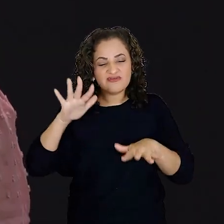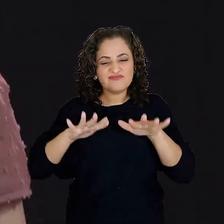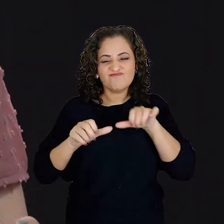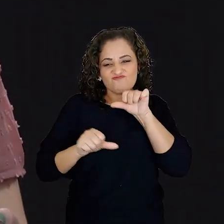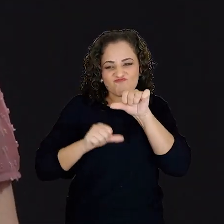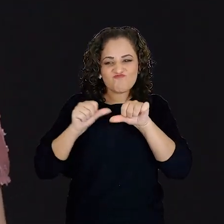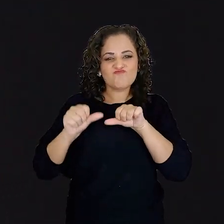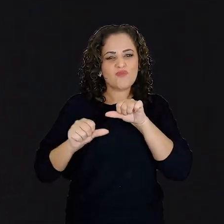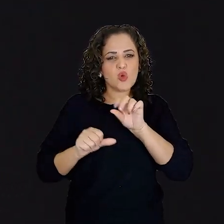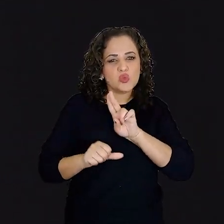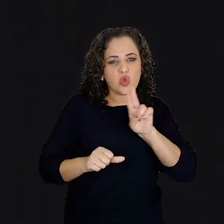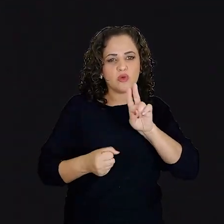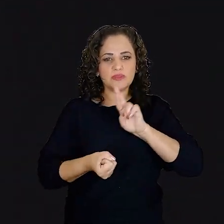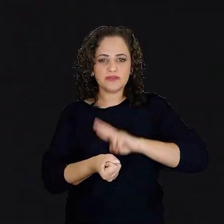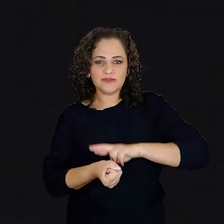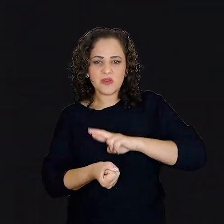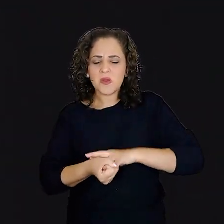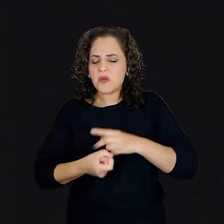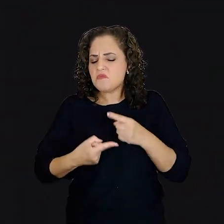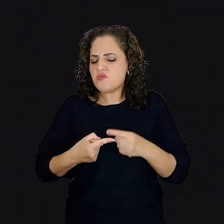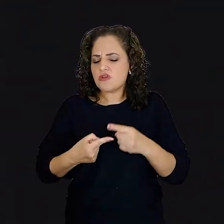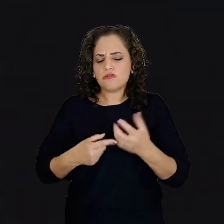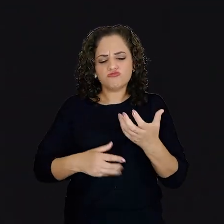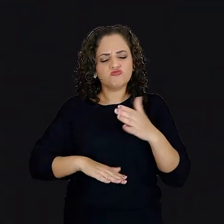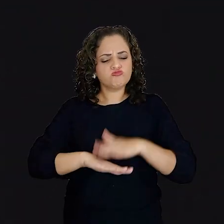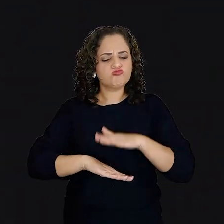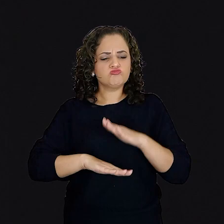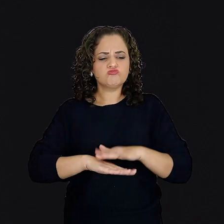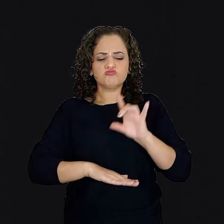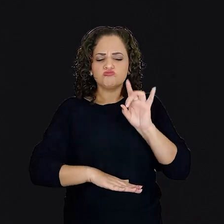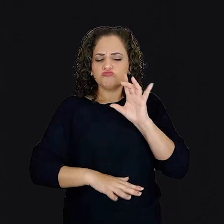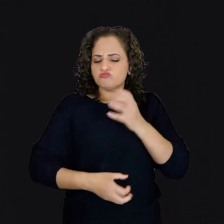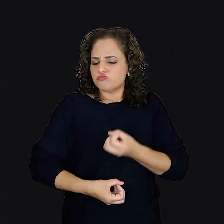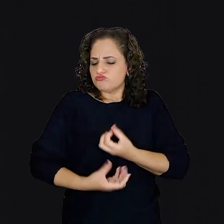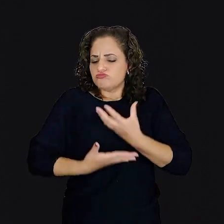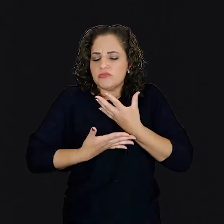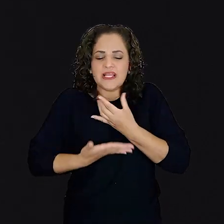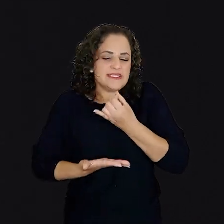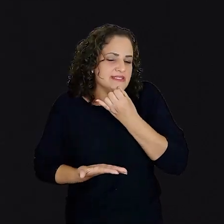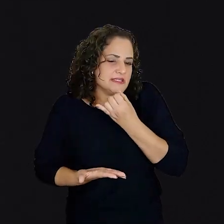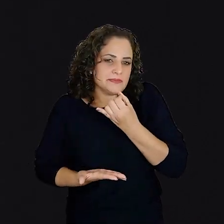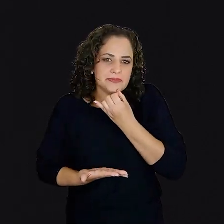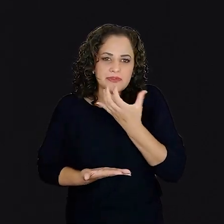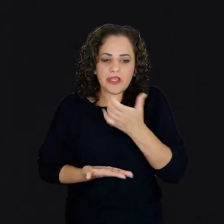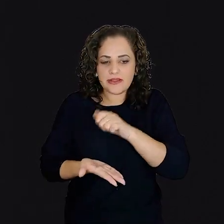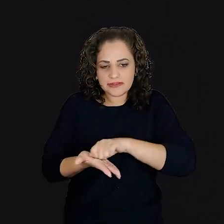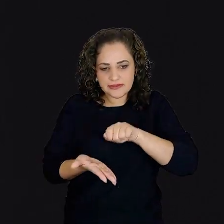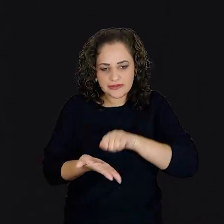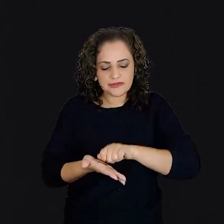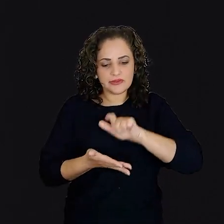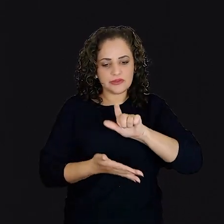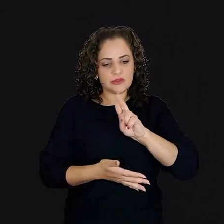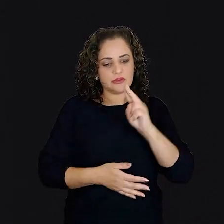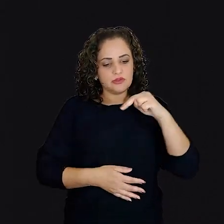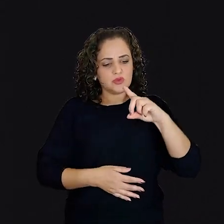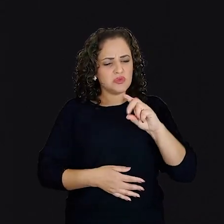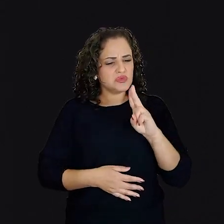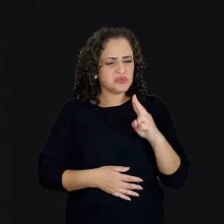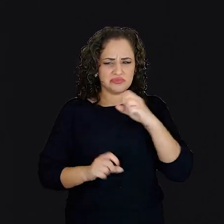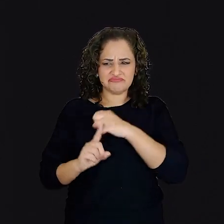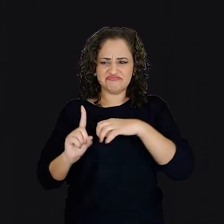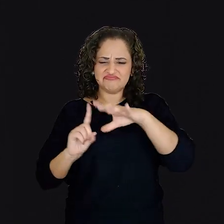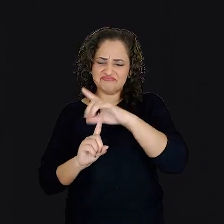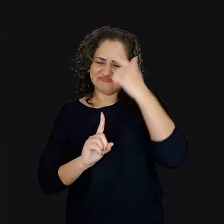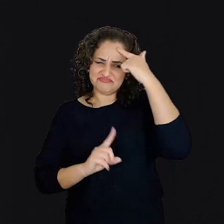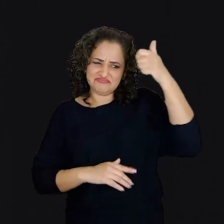às vezes ela mudava o nome dos ritmos para poder exercer sua livre expressão. Então, por exemplo, ela queria escrever um lundu, mas o